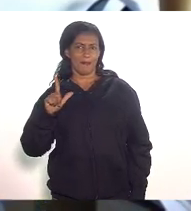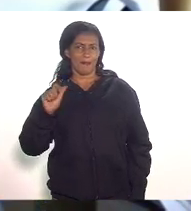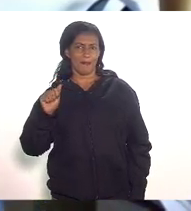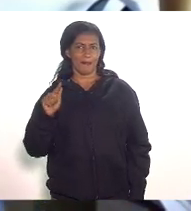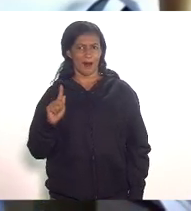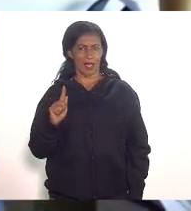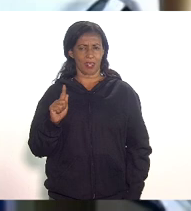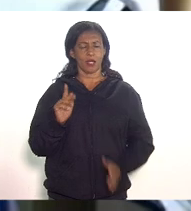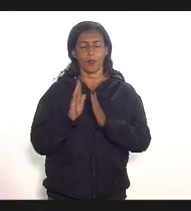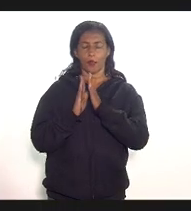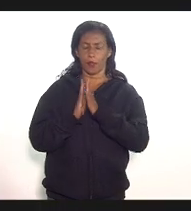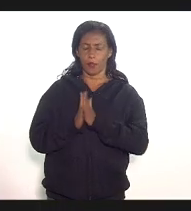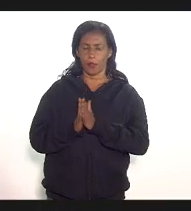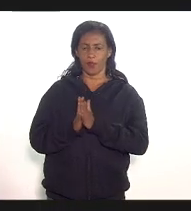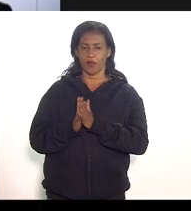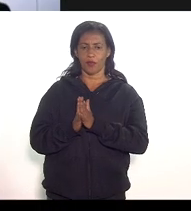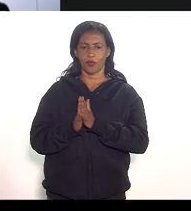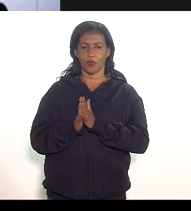antes da